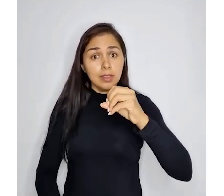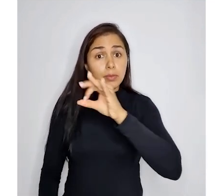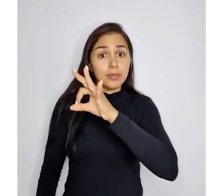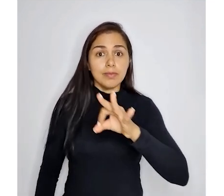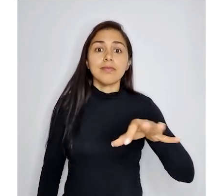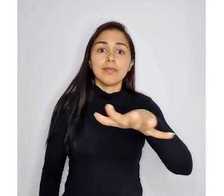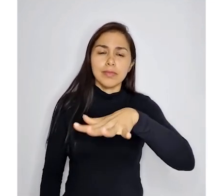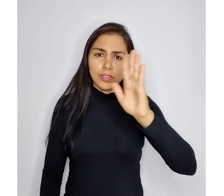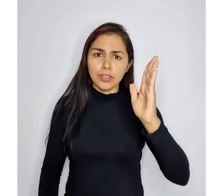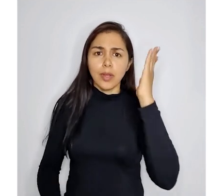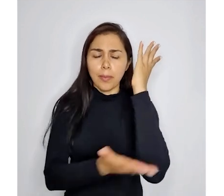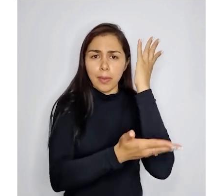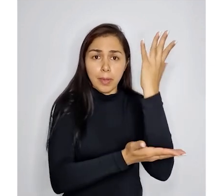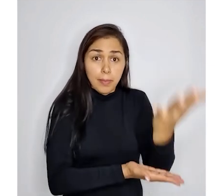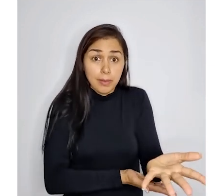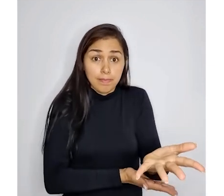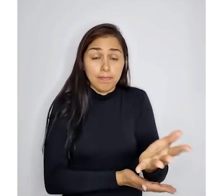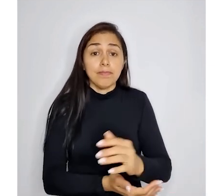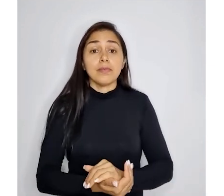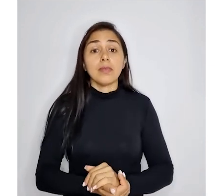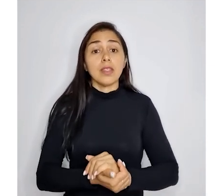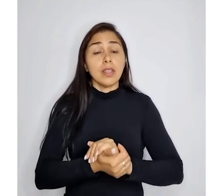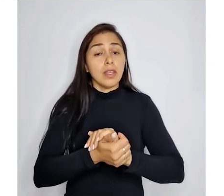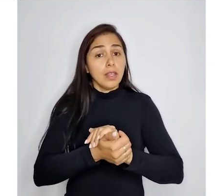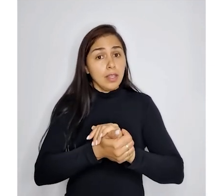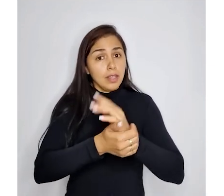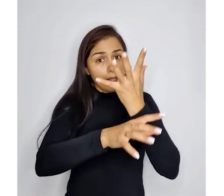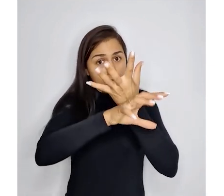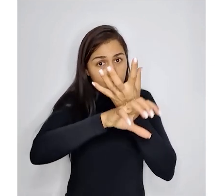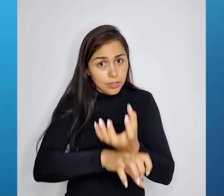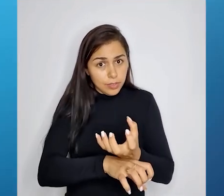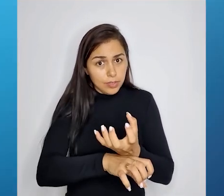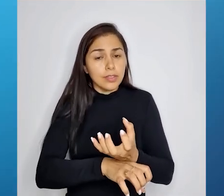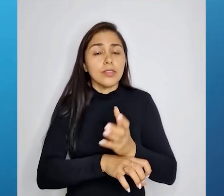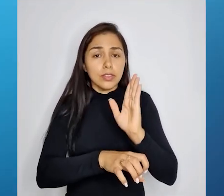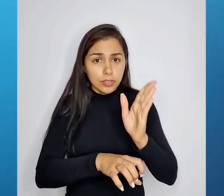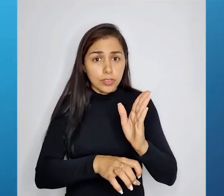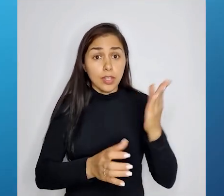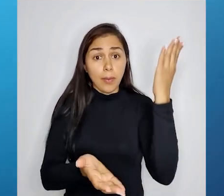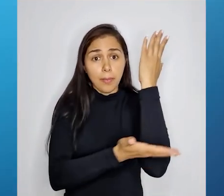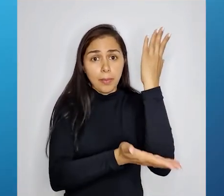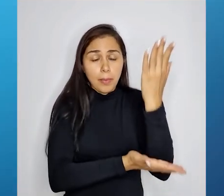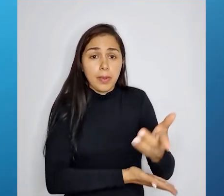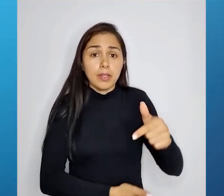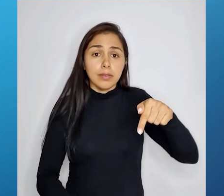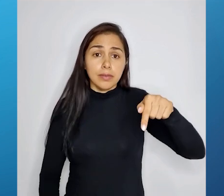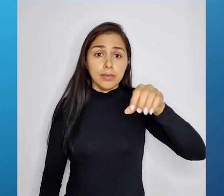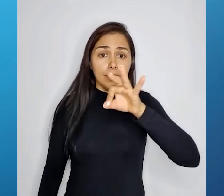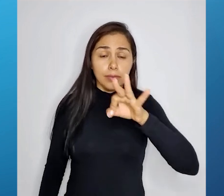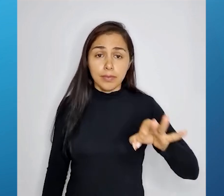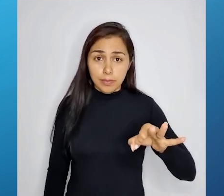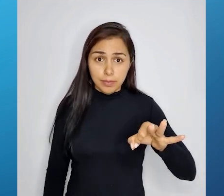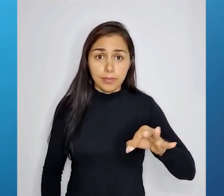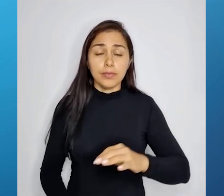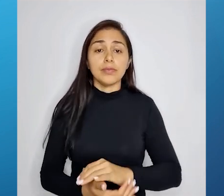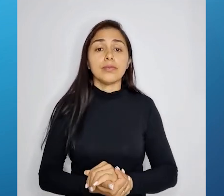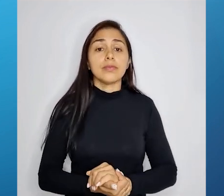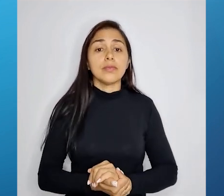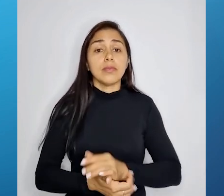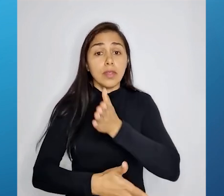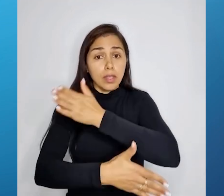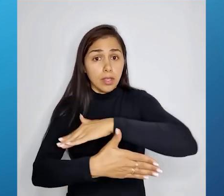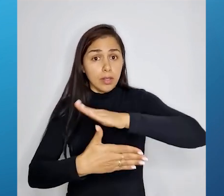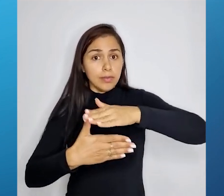A Caatinga, 7%. Mata Atlântica, nós temos aqui 1,8%. Lembrando que a Mata Atlântica já foi